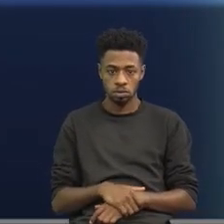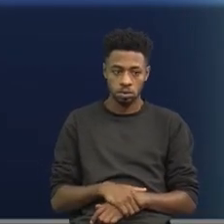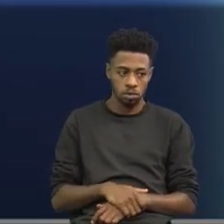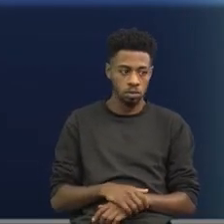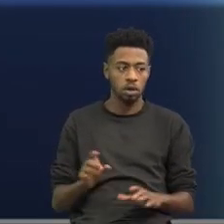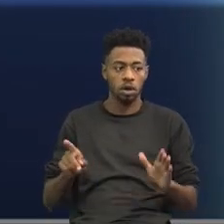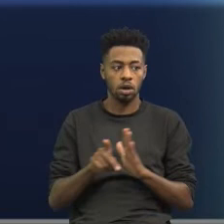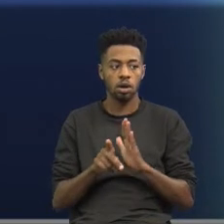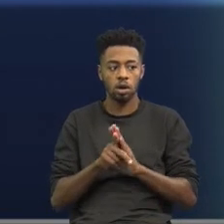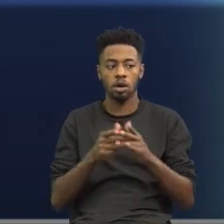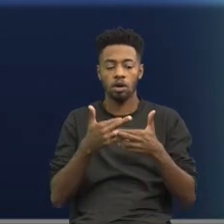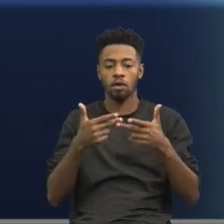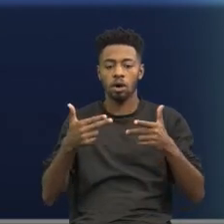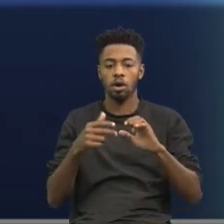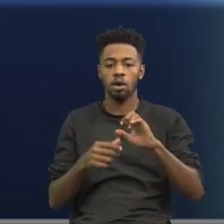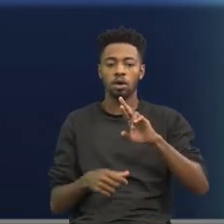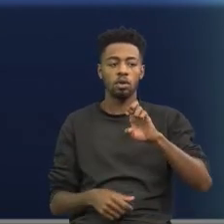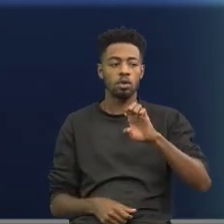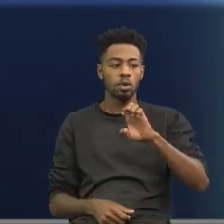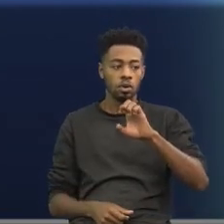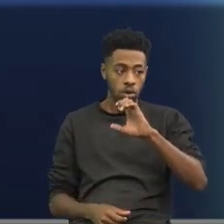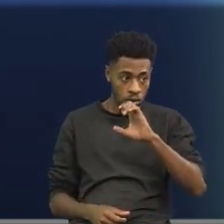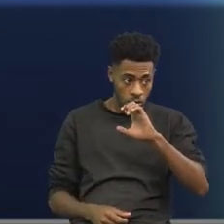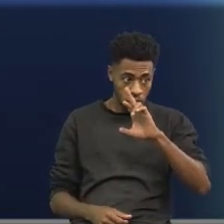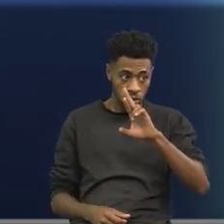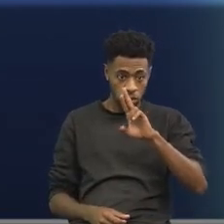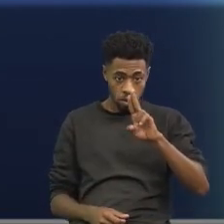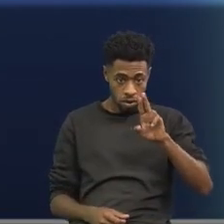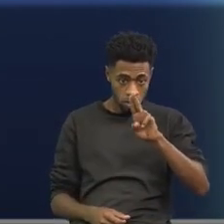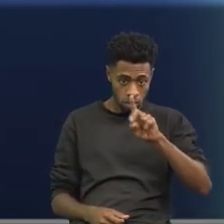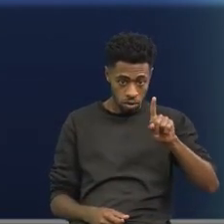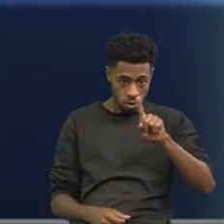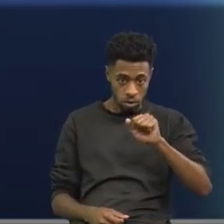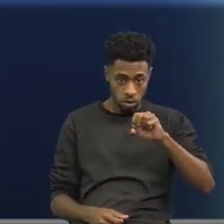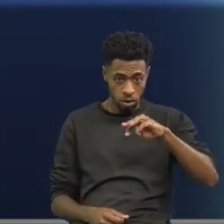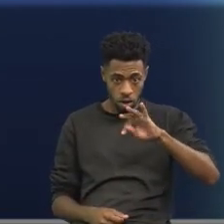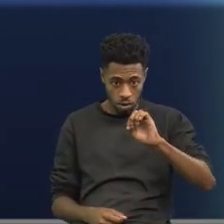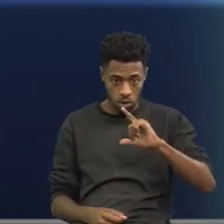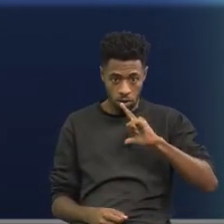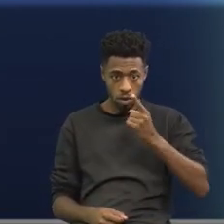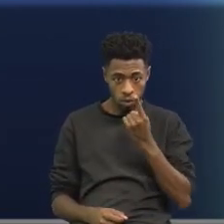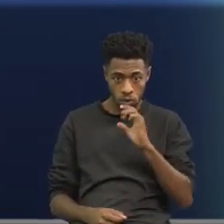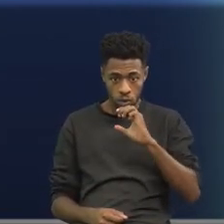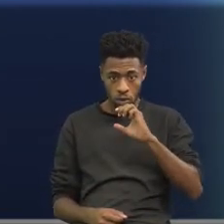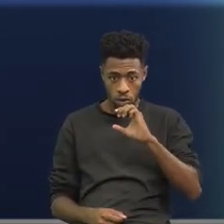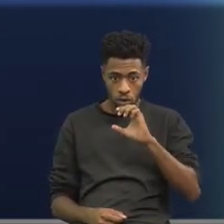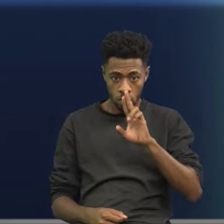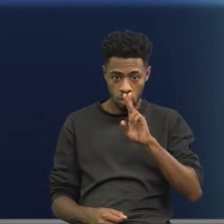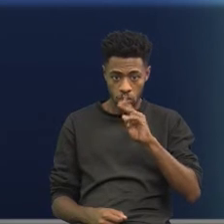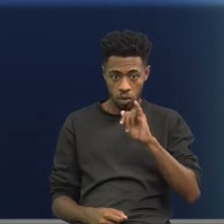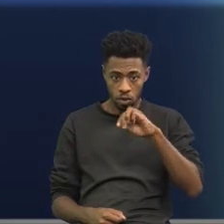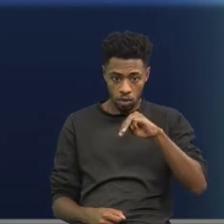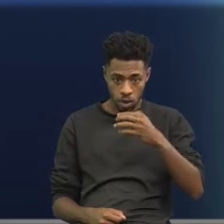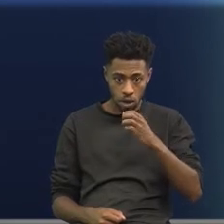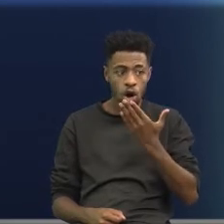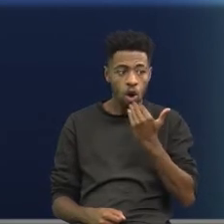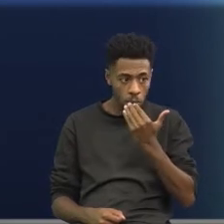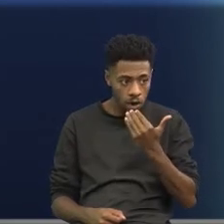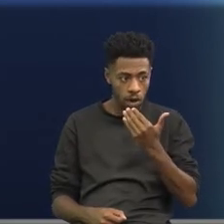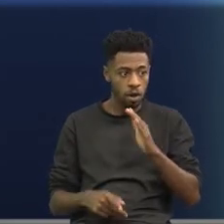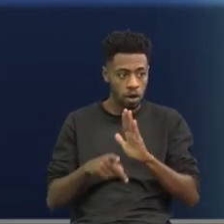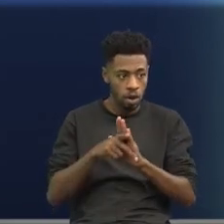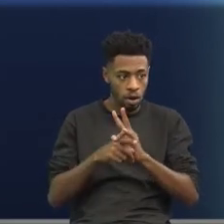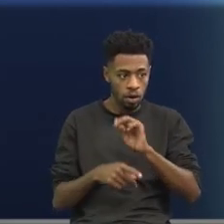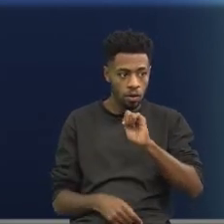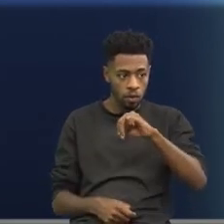mediante cruzamentos sucessivos, obteve um tipo de cupim que só queria comer Van Gogh. Então, ele vai escolher os cupins para destruírem a